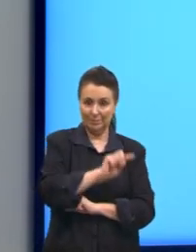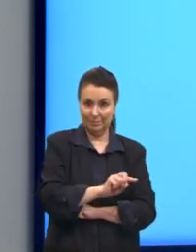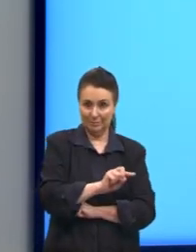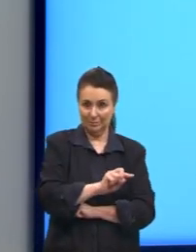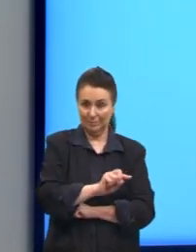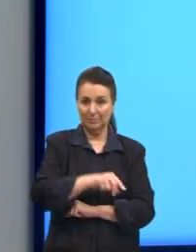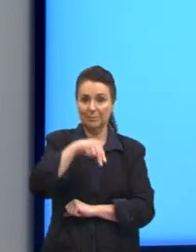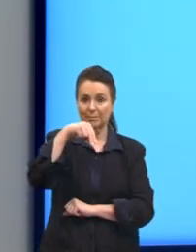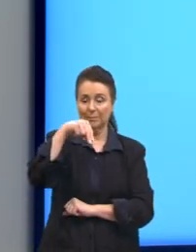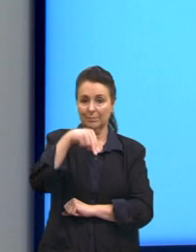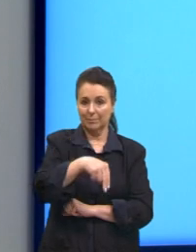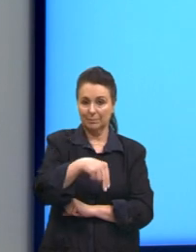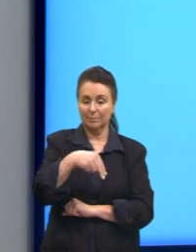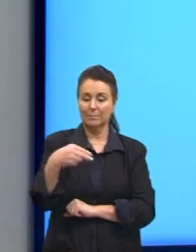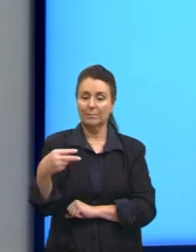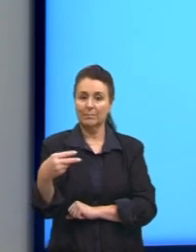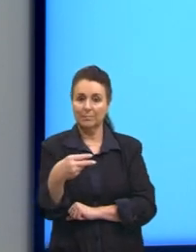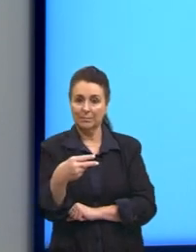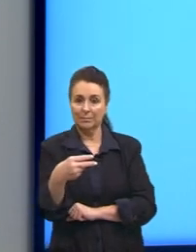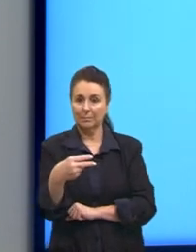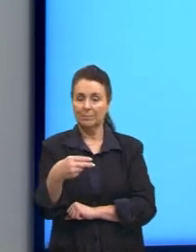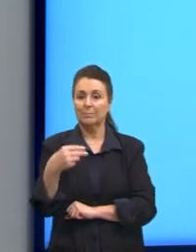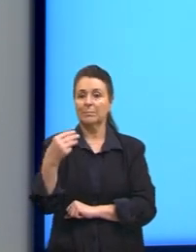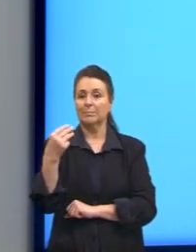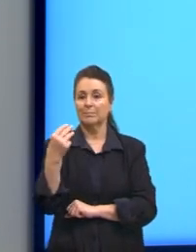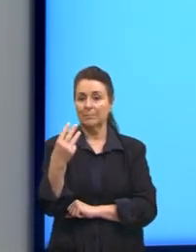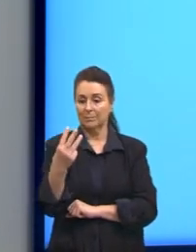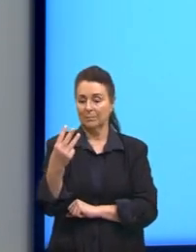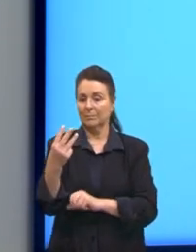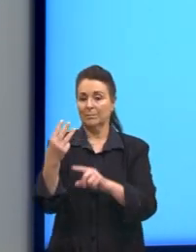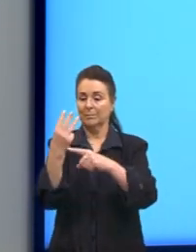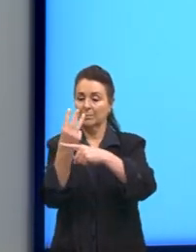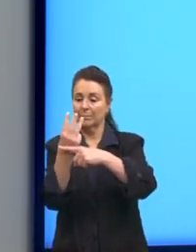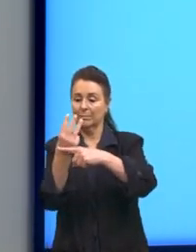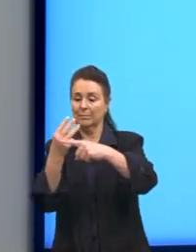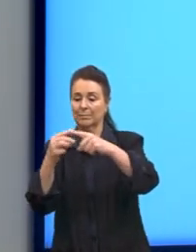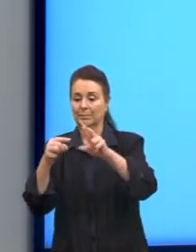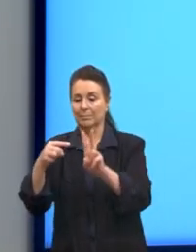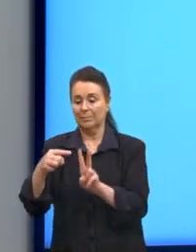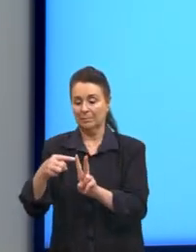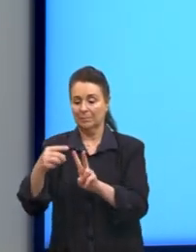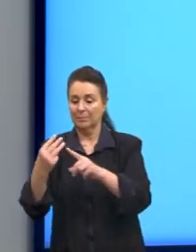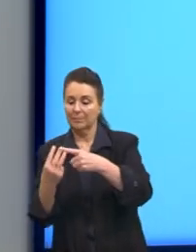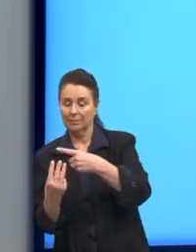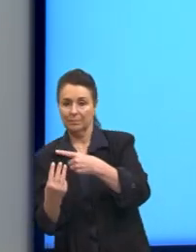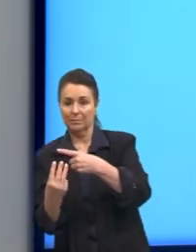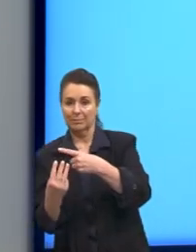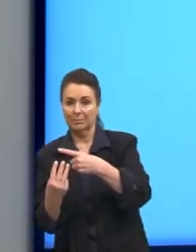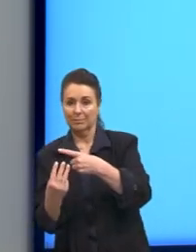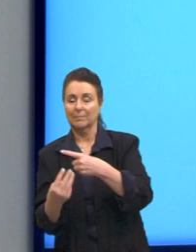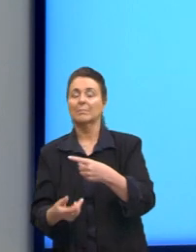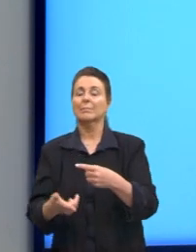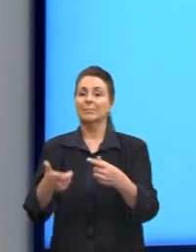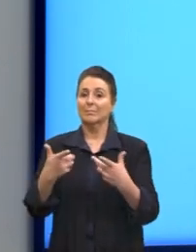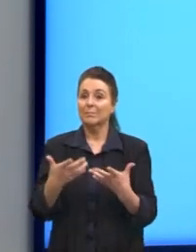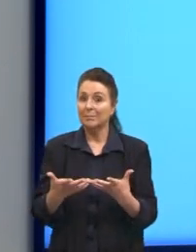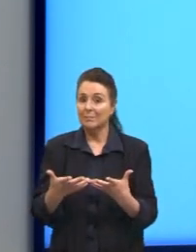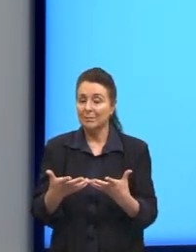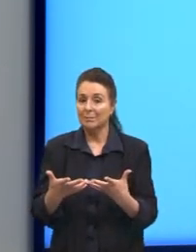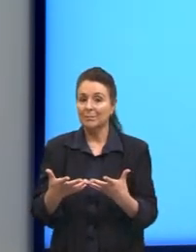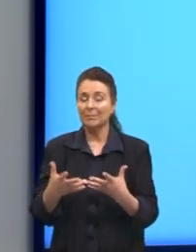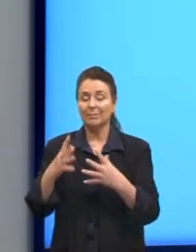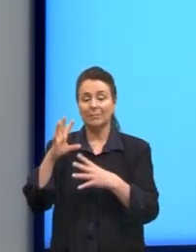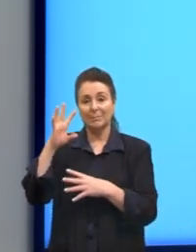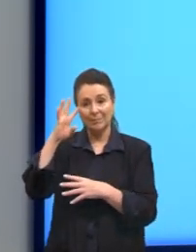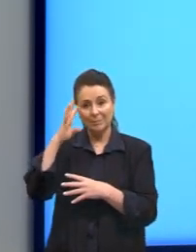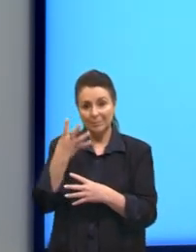O n é igual a 3 raiz de 3. aí sim, podemos concluir a nossa equação